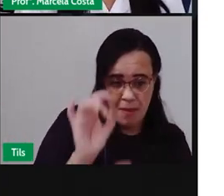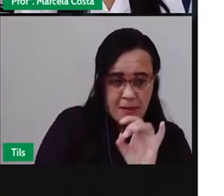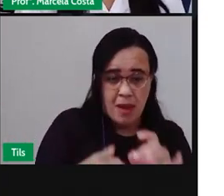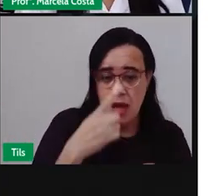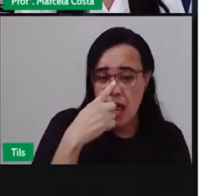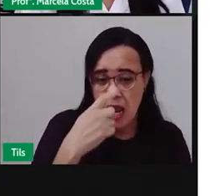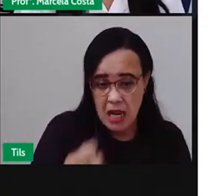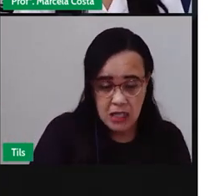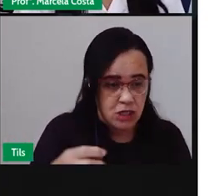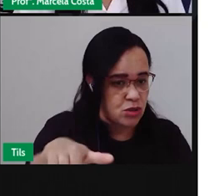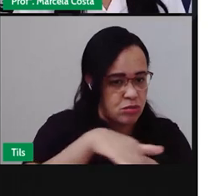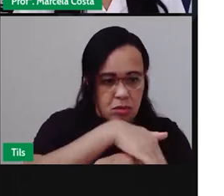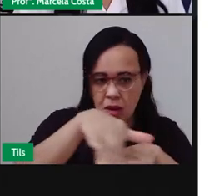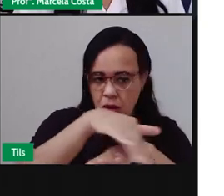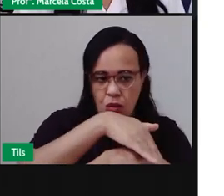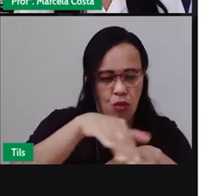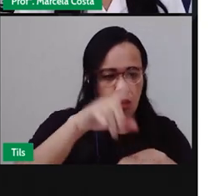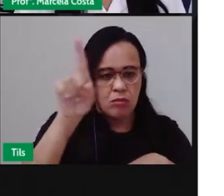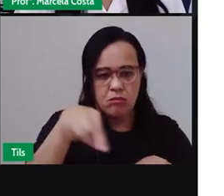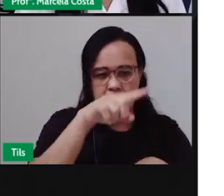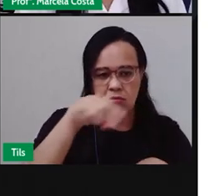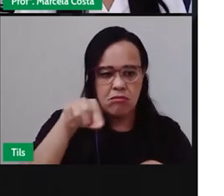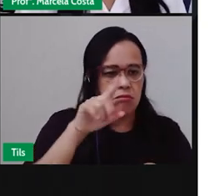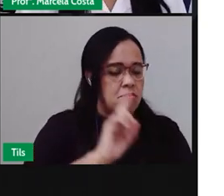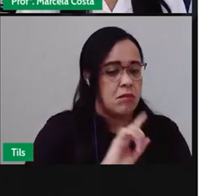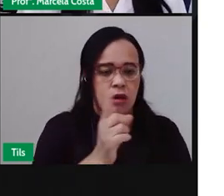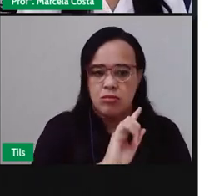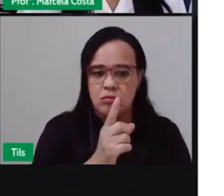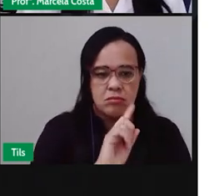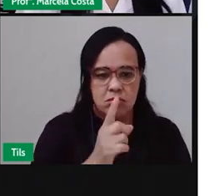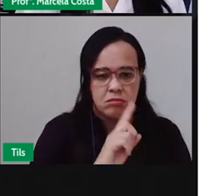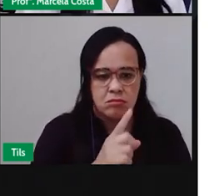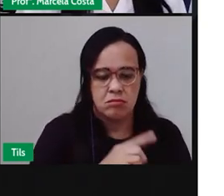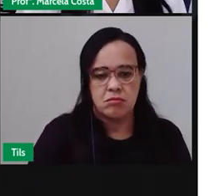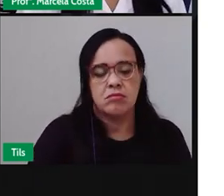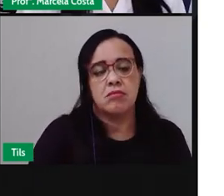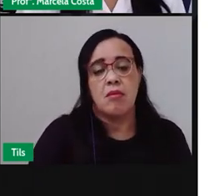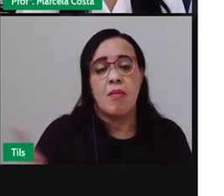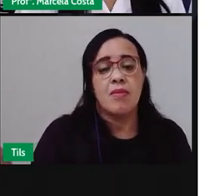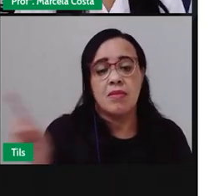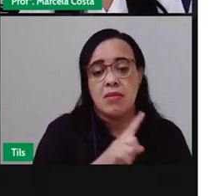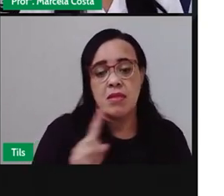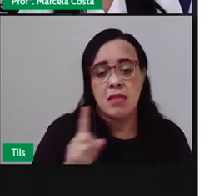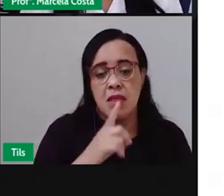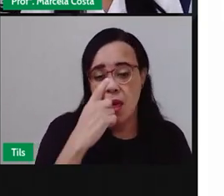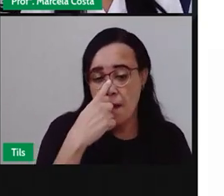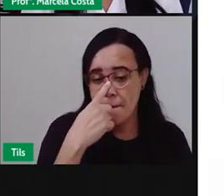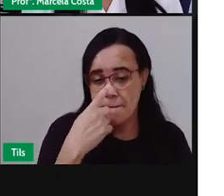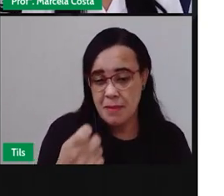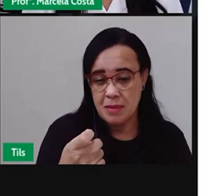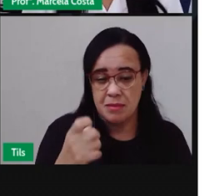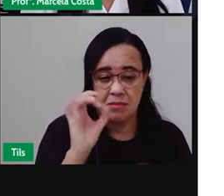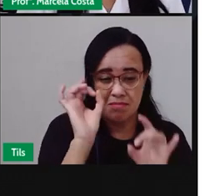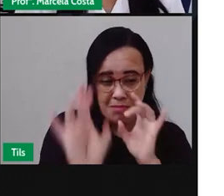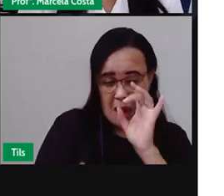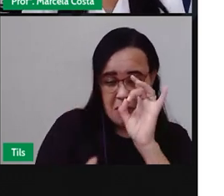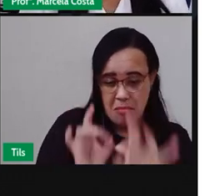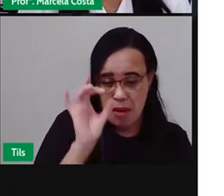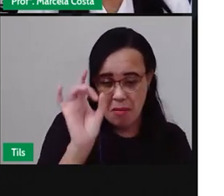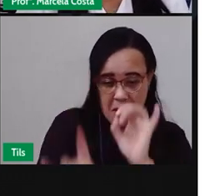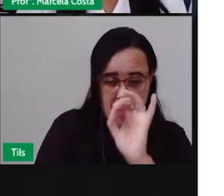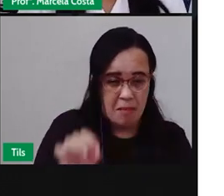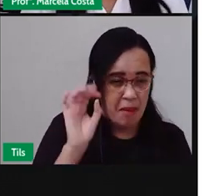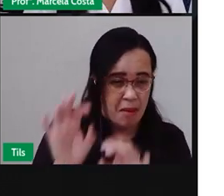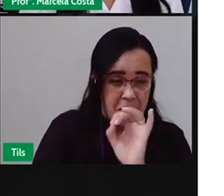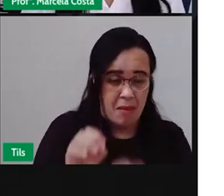não jogue lixo na rua e você pode